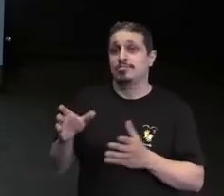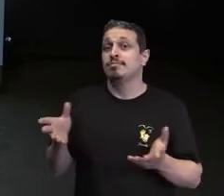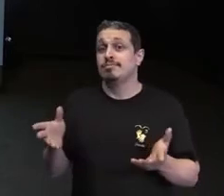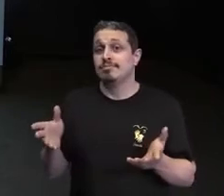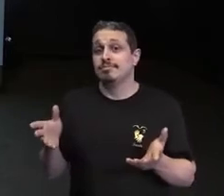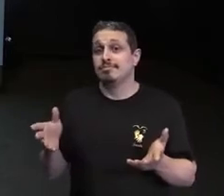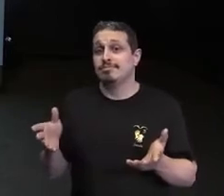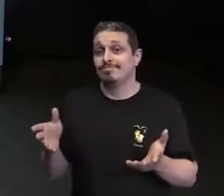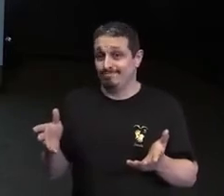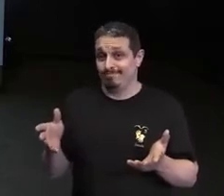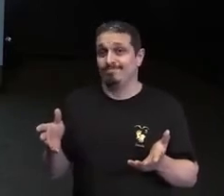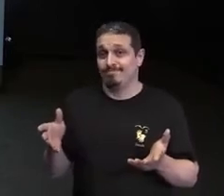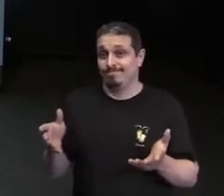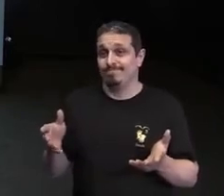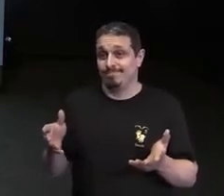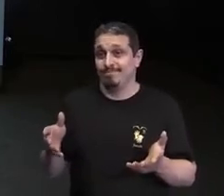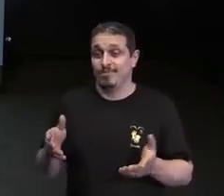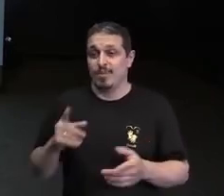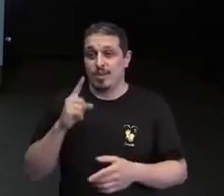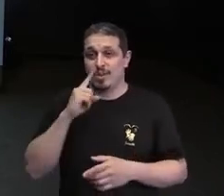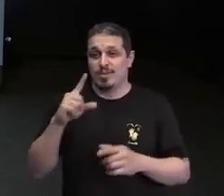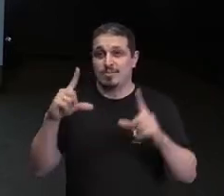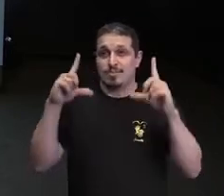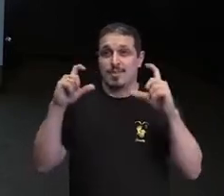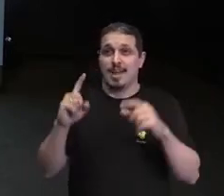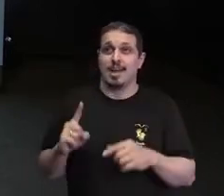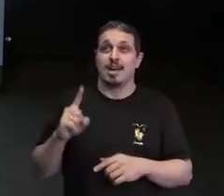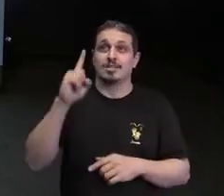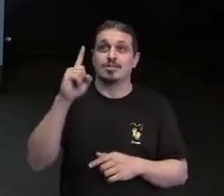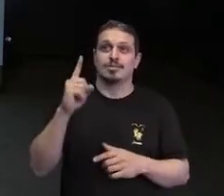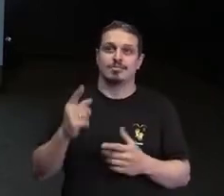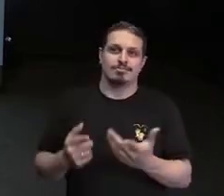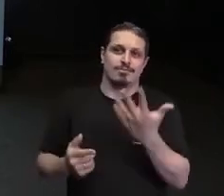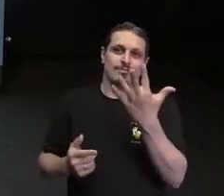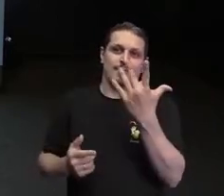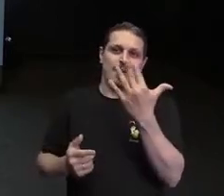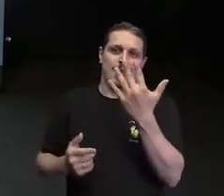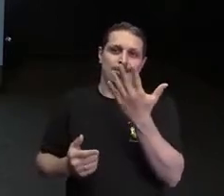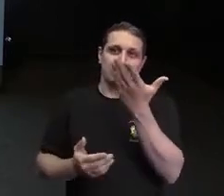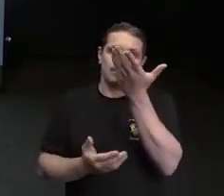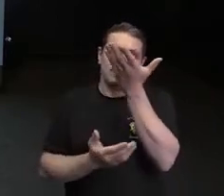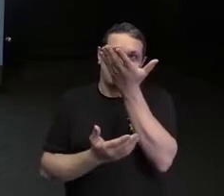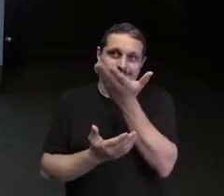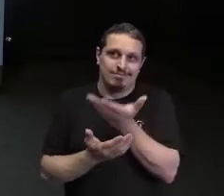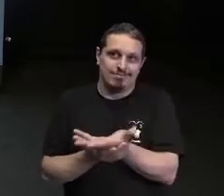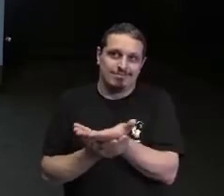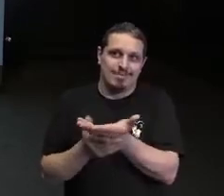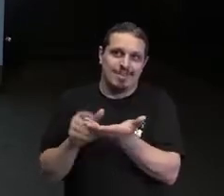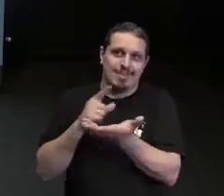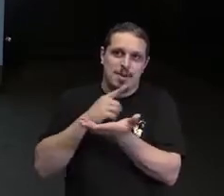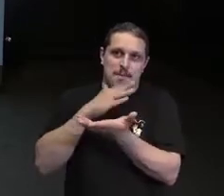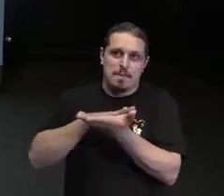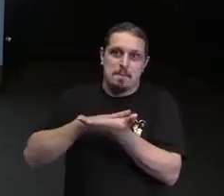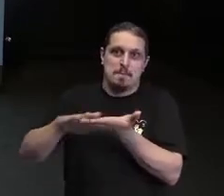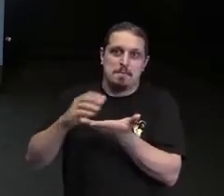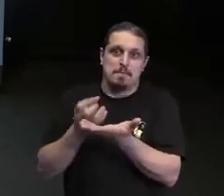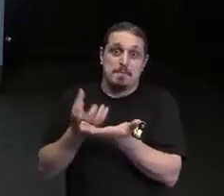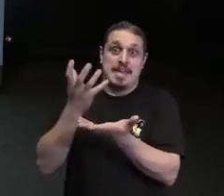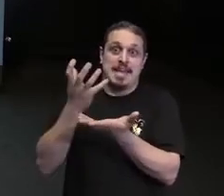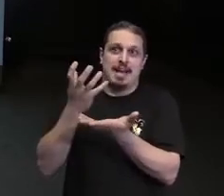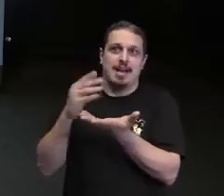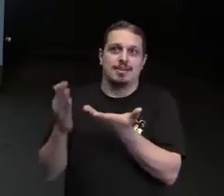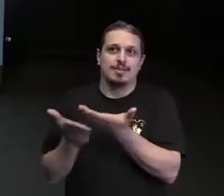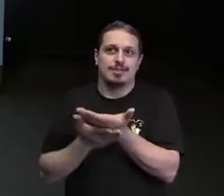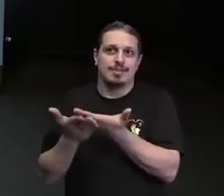E nessa imagem, que eu trago uma mão, uma mão, ela está virada para cima, num lençol branco, talvez um lençol